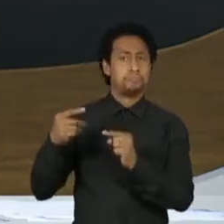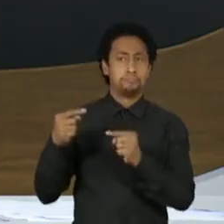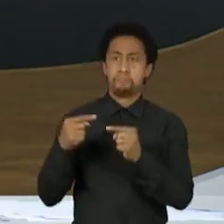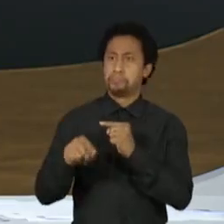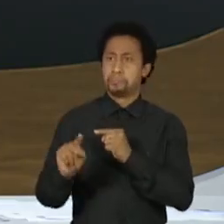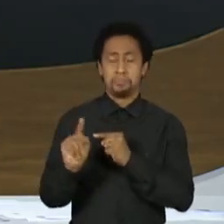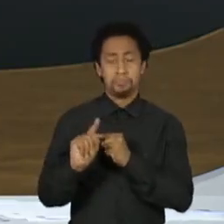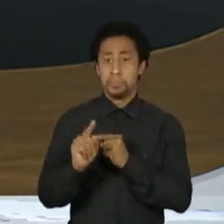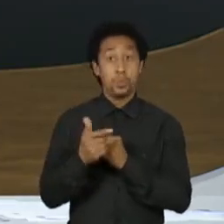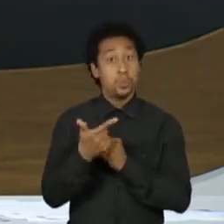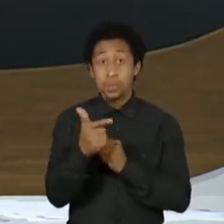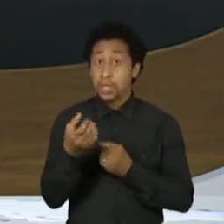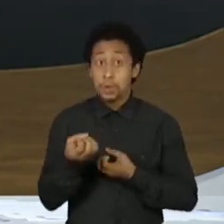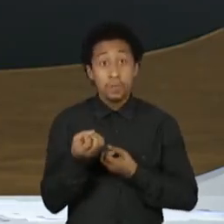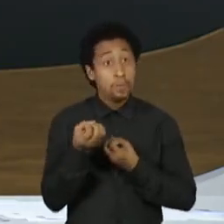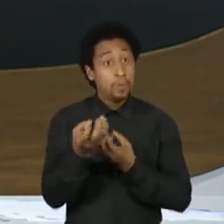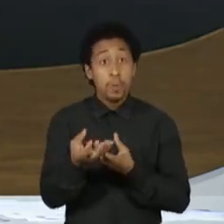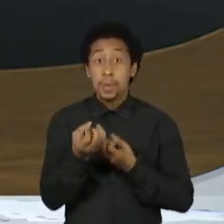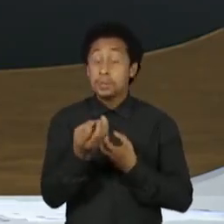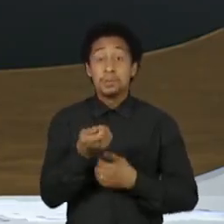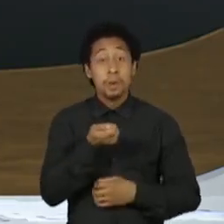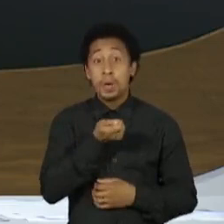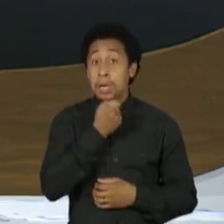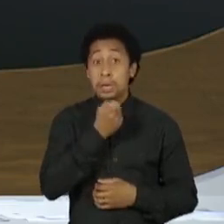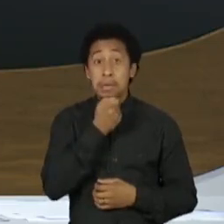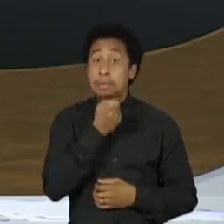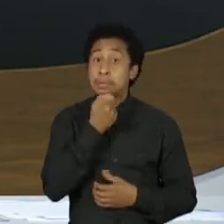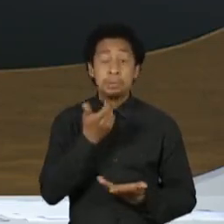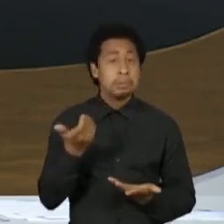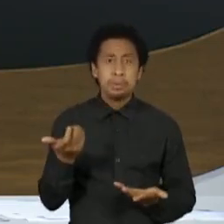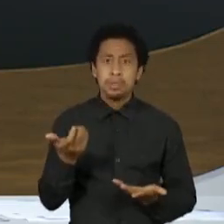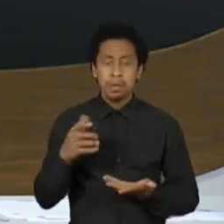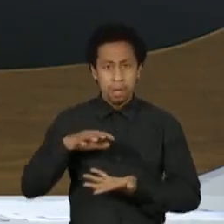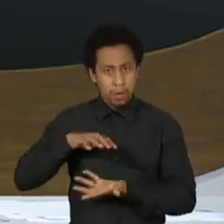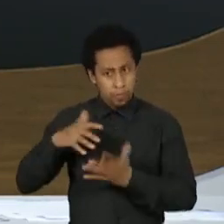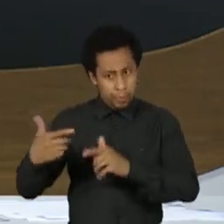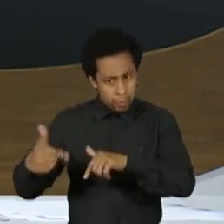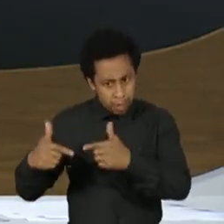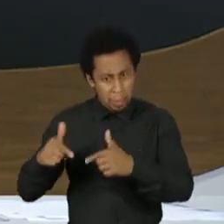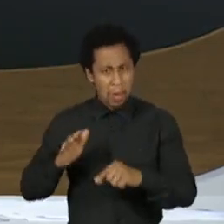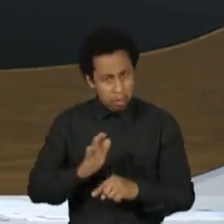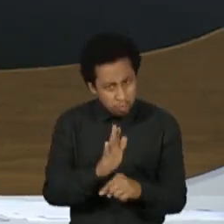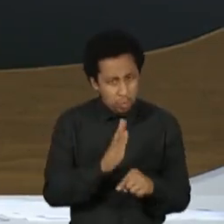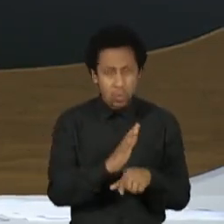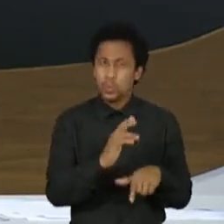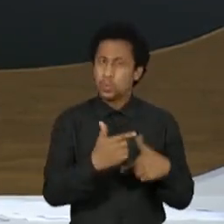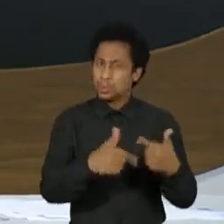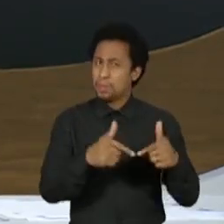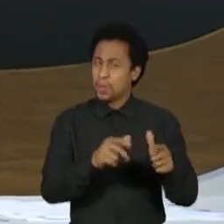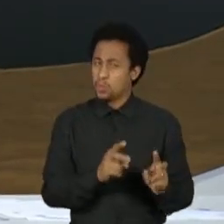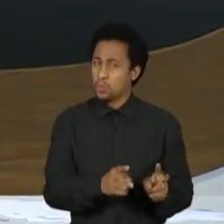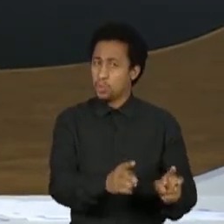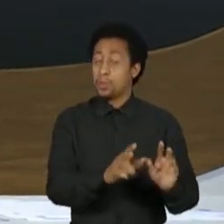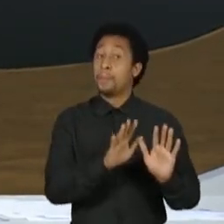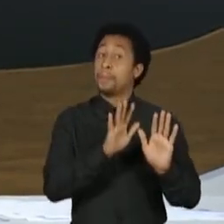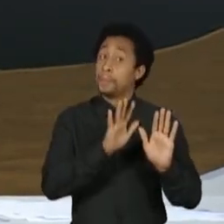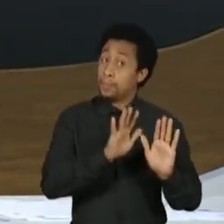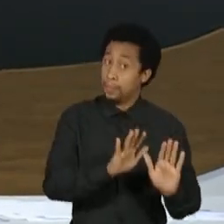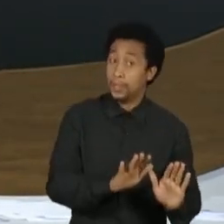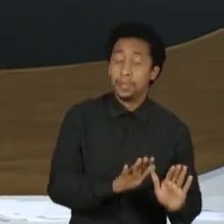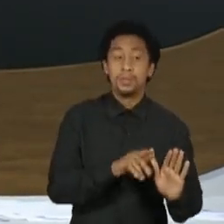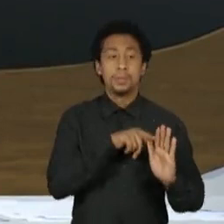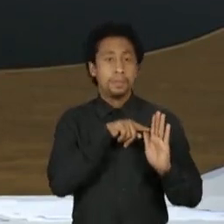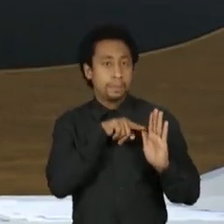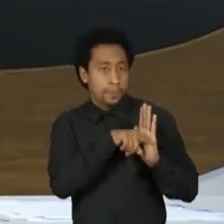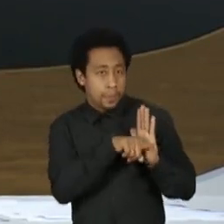dados, porque ainda não há dados relacionando a reforma com a criação de empregos, mas que, por outro lado, alguns